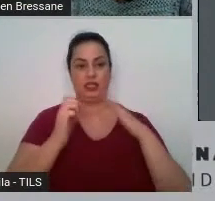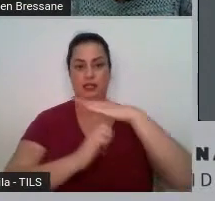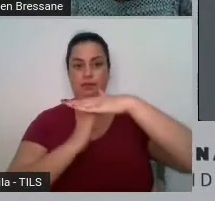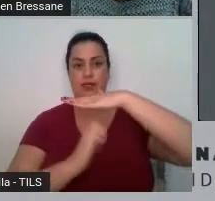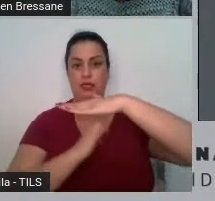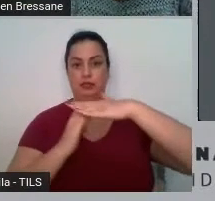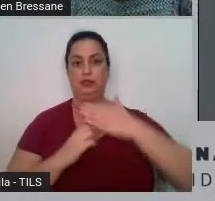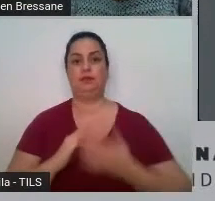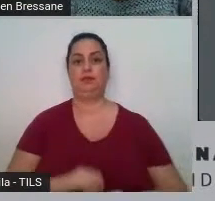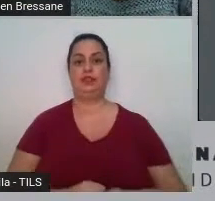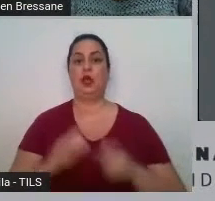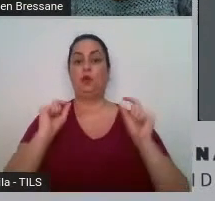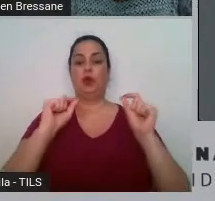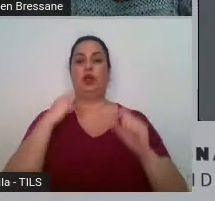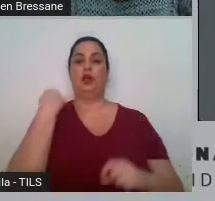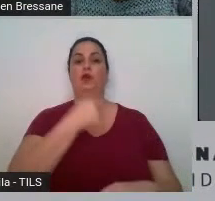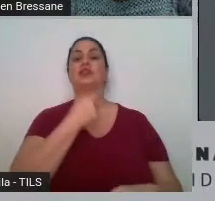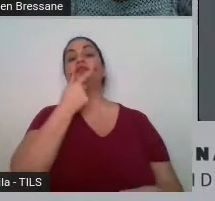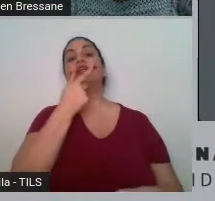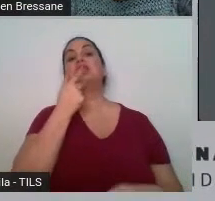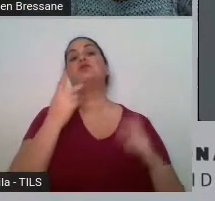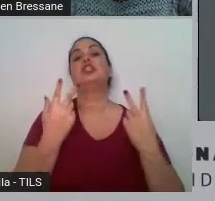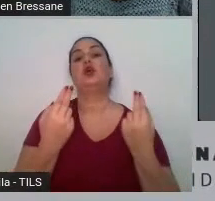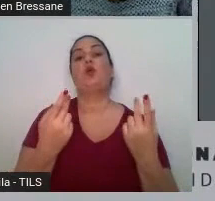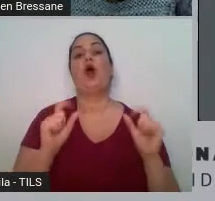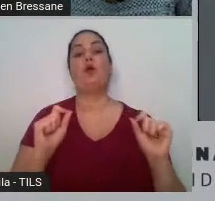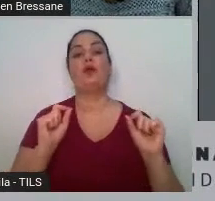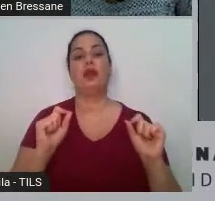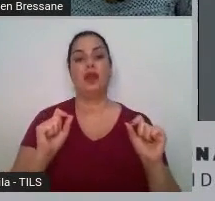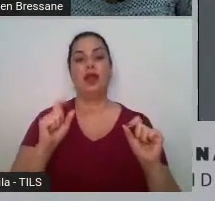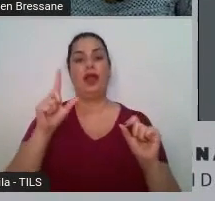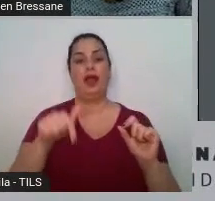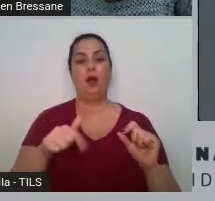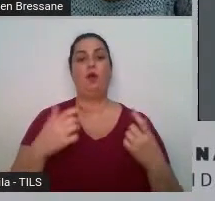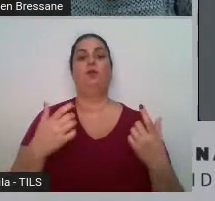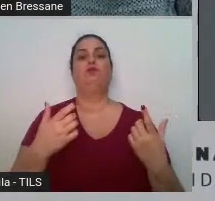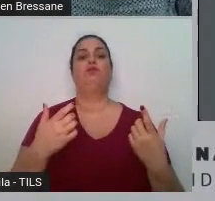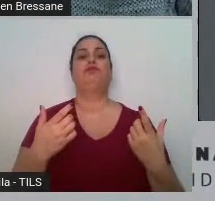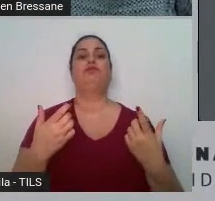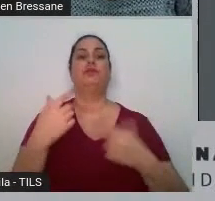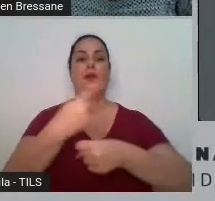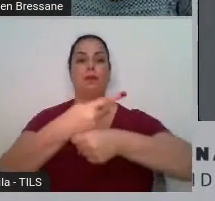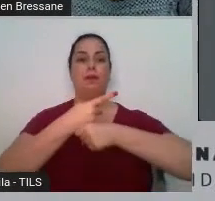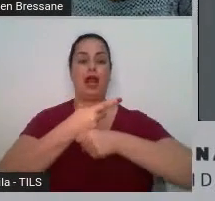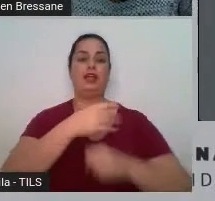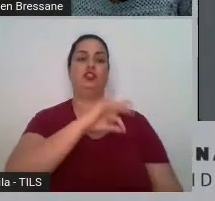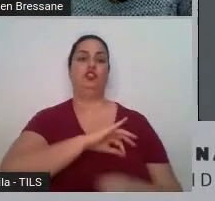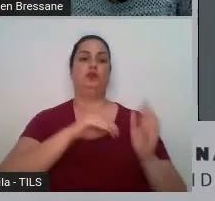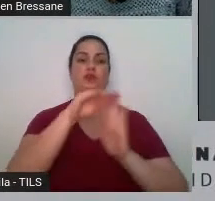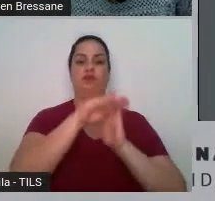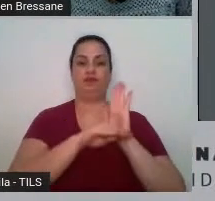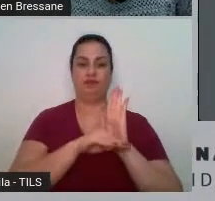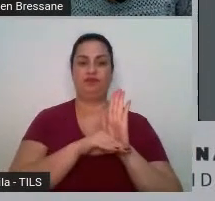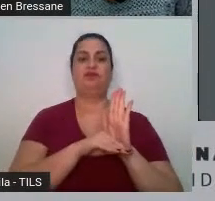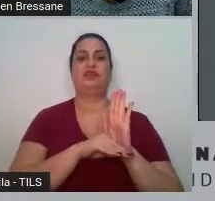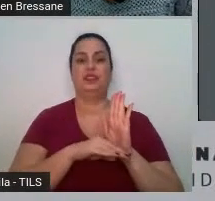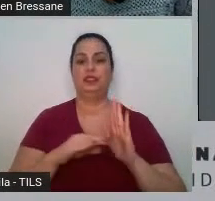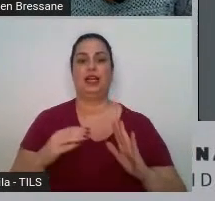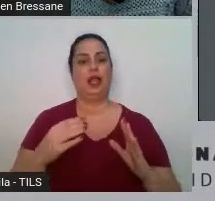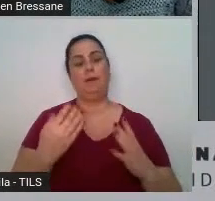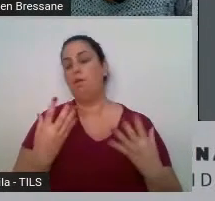turbinado de recursos públicos traz uma lesão financeira e patrimonial brutal ao Estado